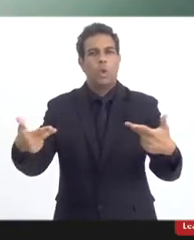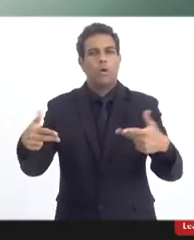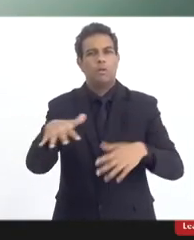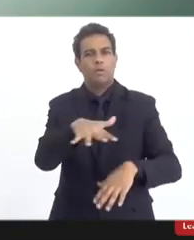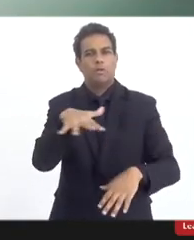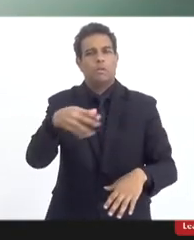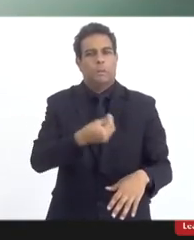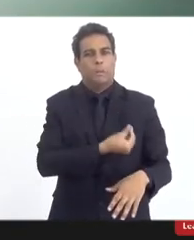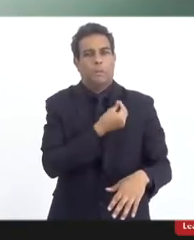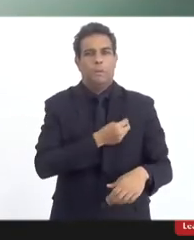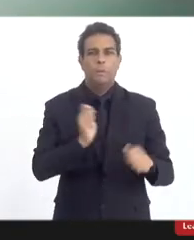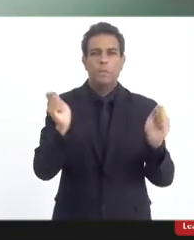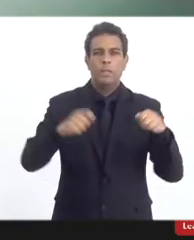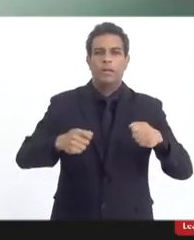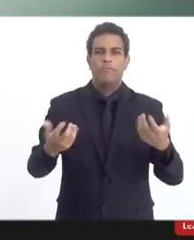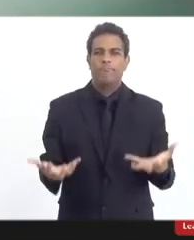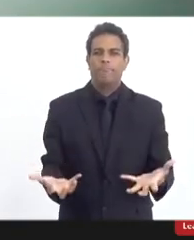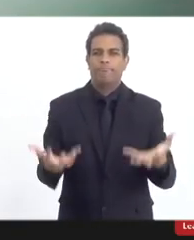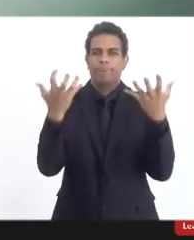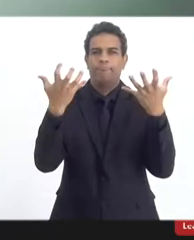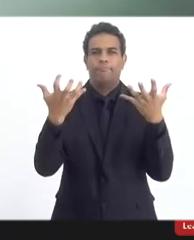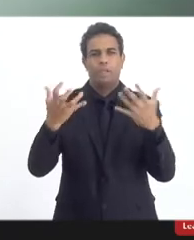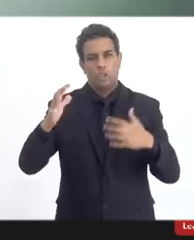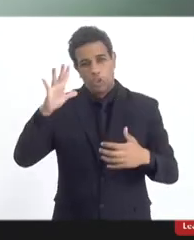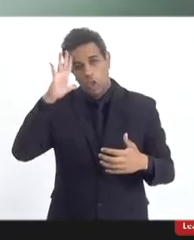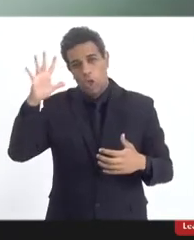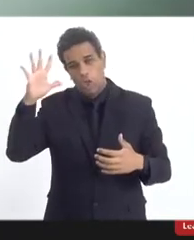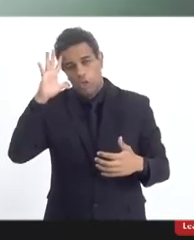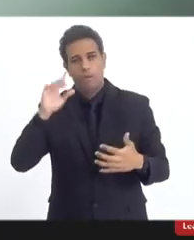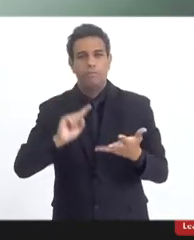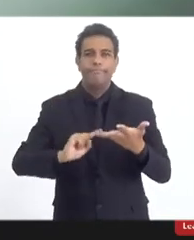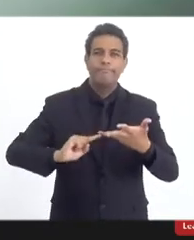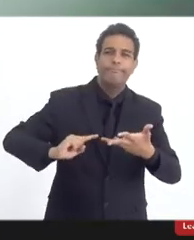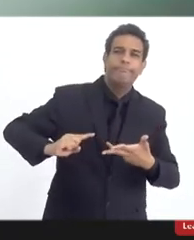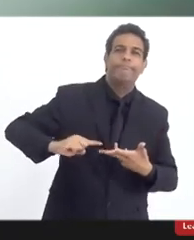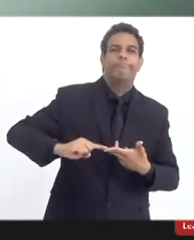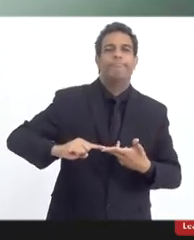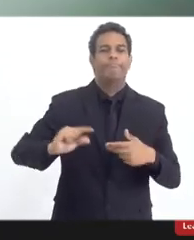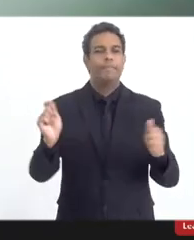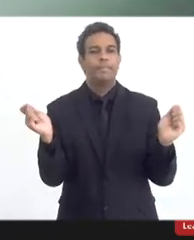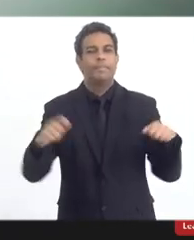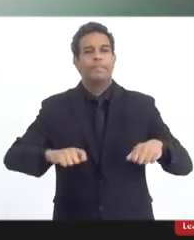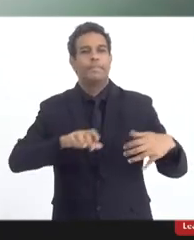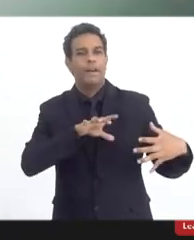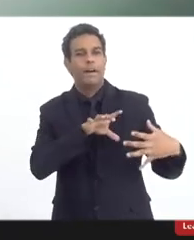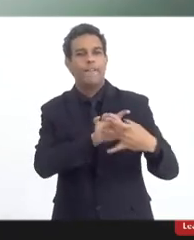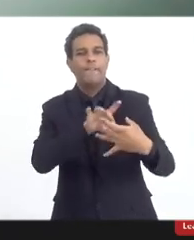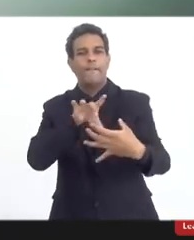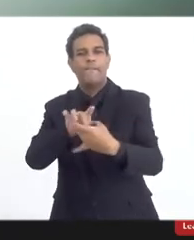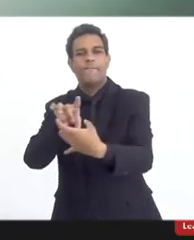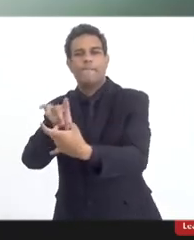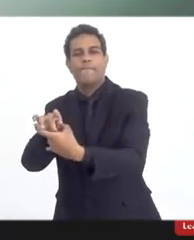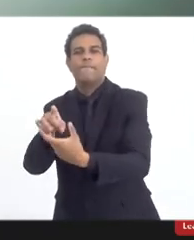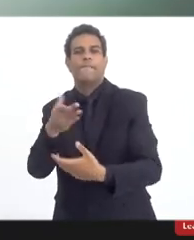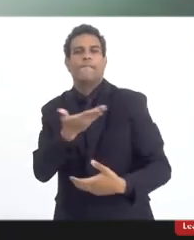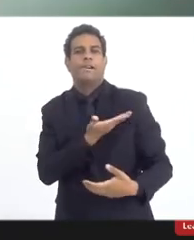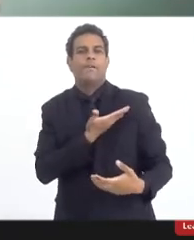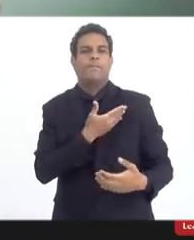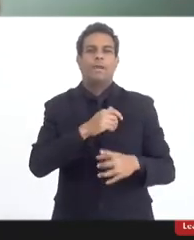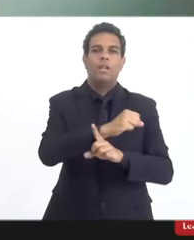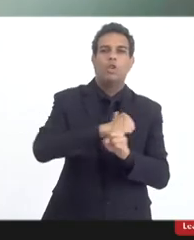que nós possamos reagir com um novo sonho, o sonho de uma fraternidade e amizade social.